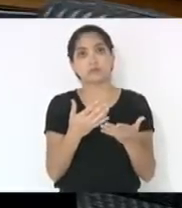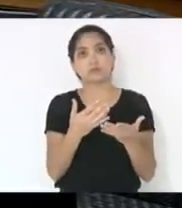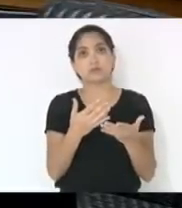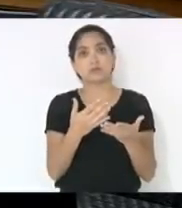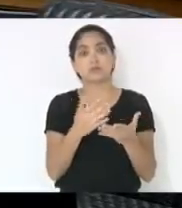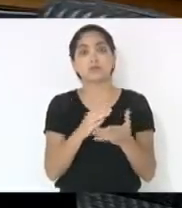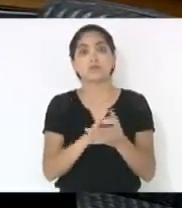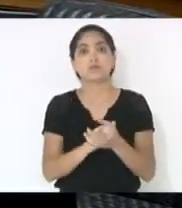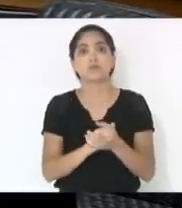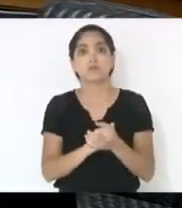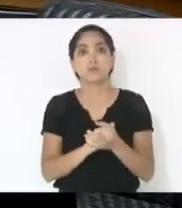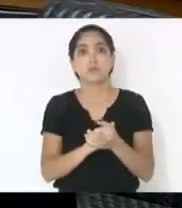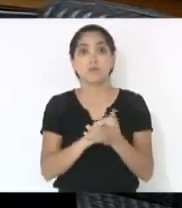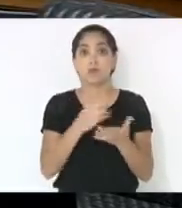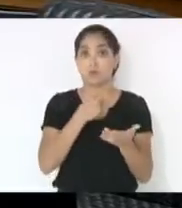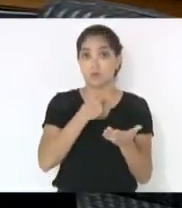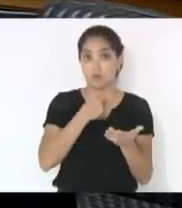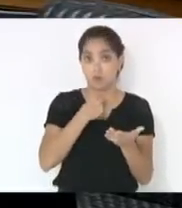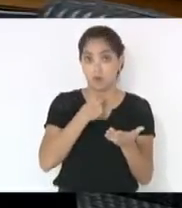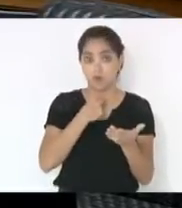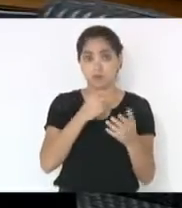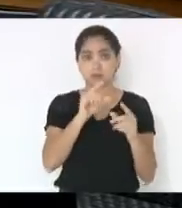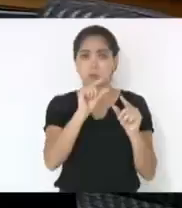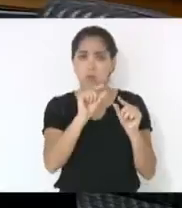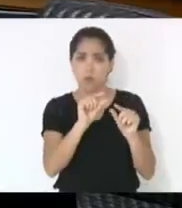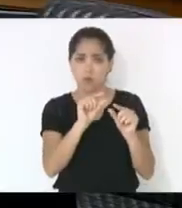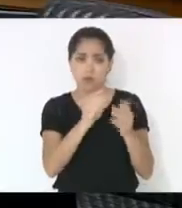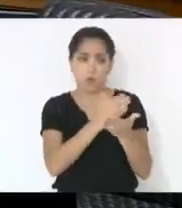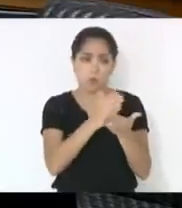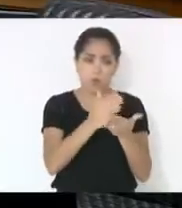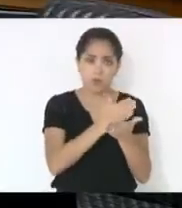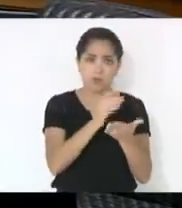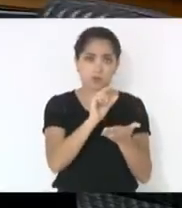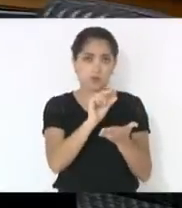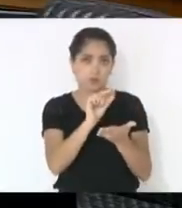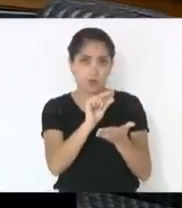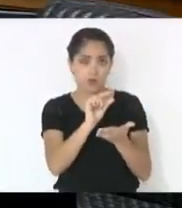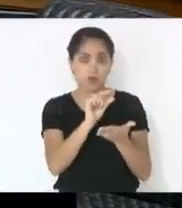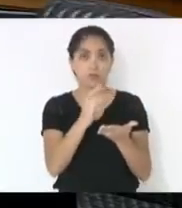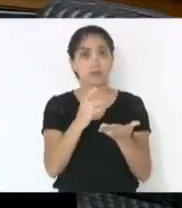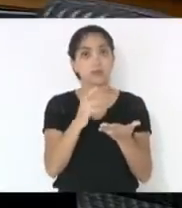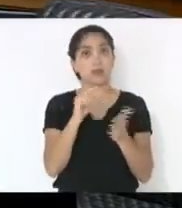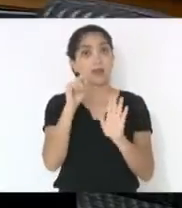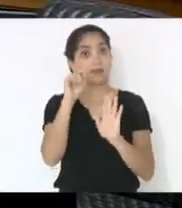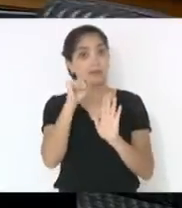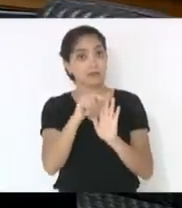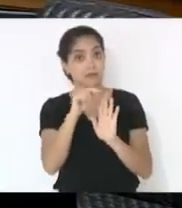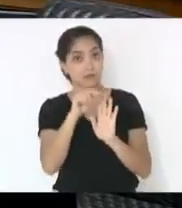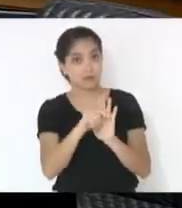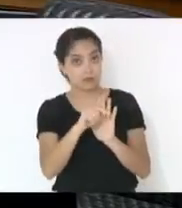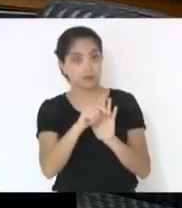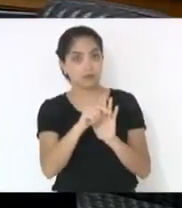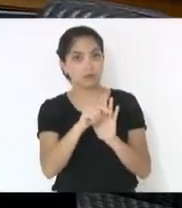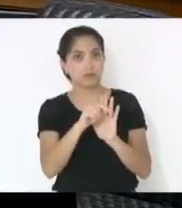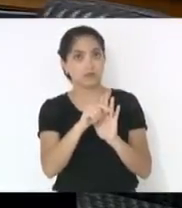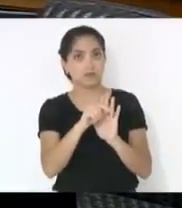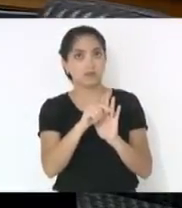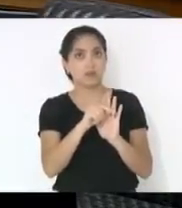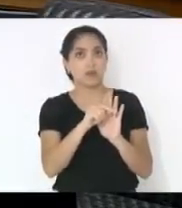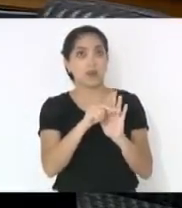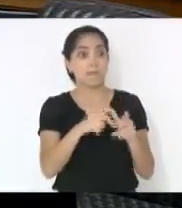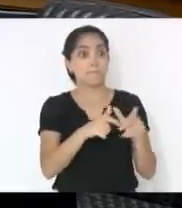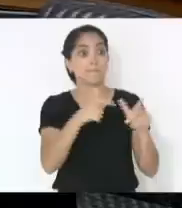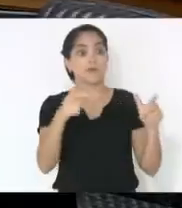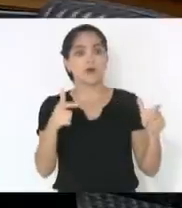mesmo naquilo que não pode, que são poucas coisas, é ali que são editadas a maioria das medidas provisórias.